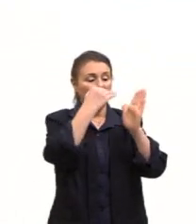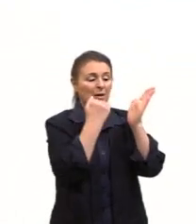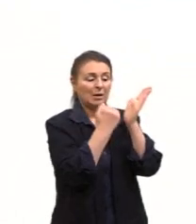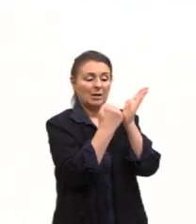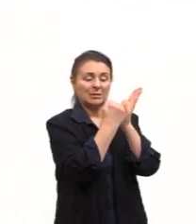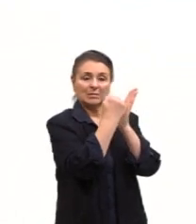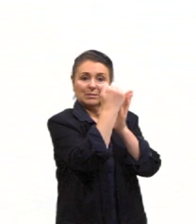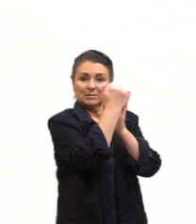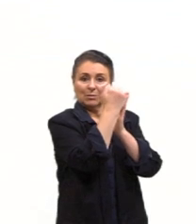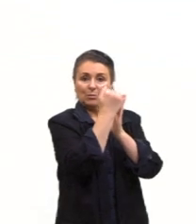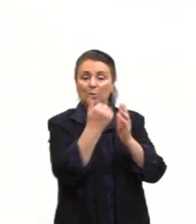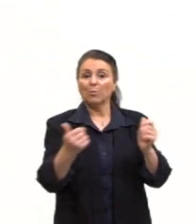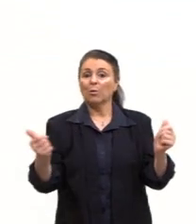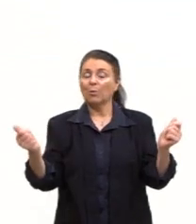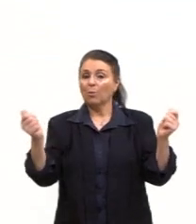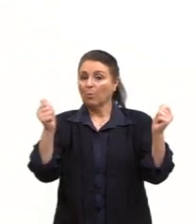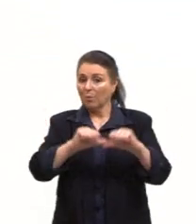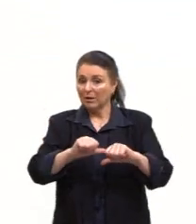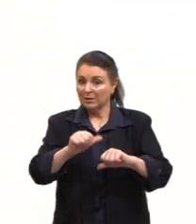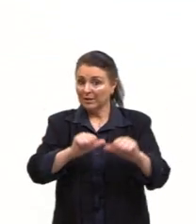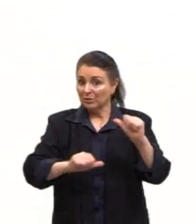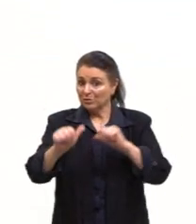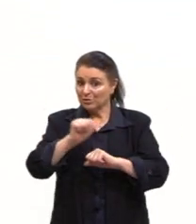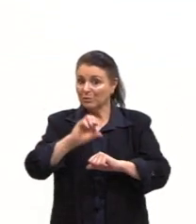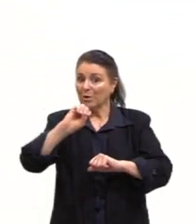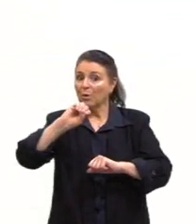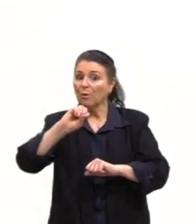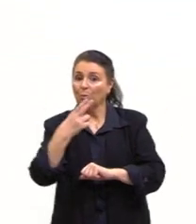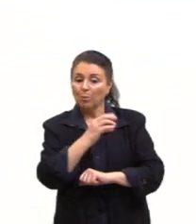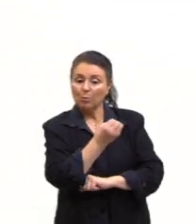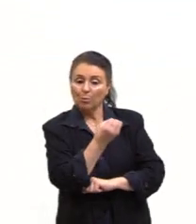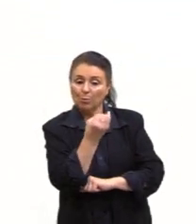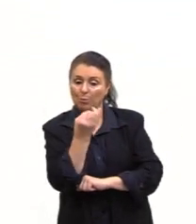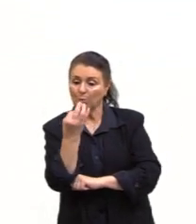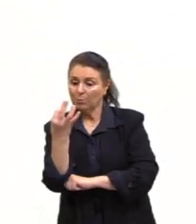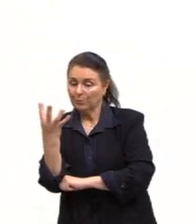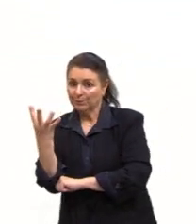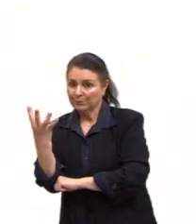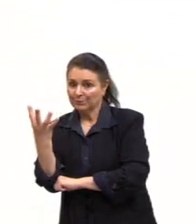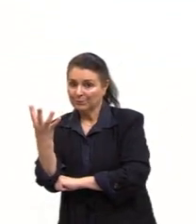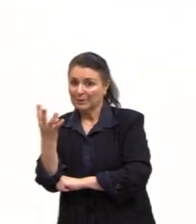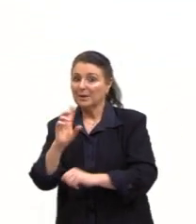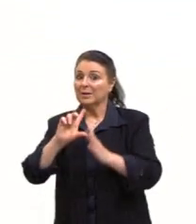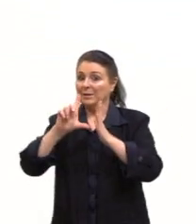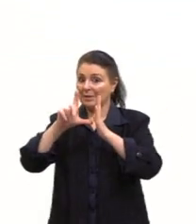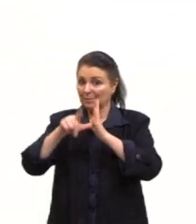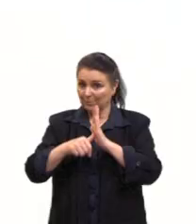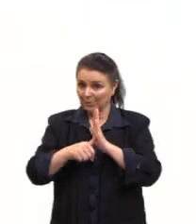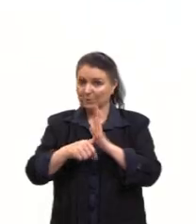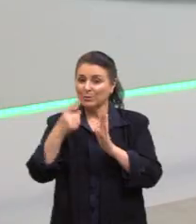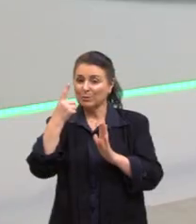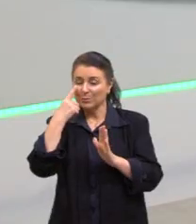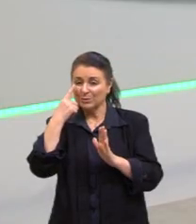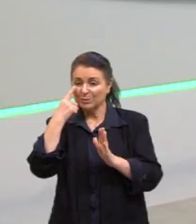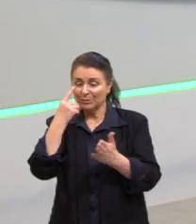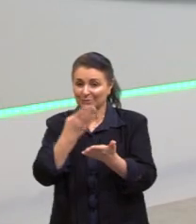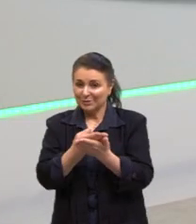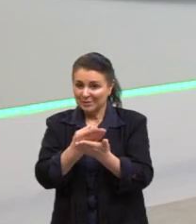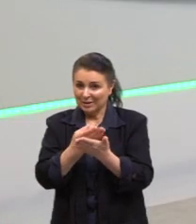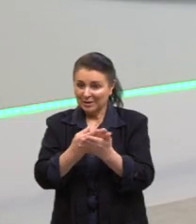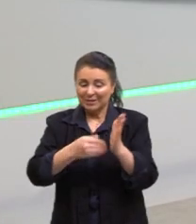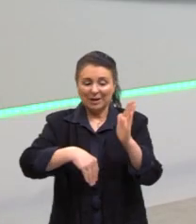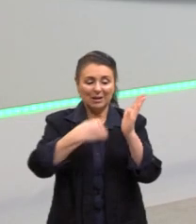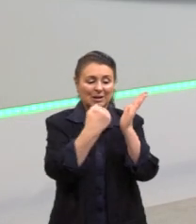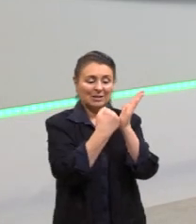qualitativa ou quantitativa. Nós vamos ver essa classificação, vamos ver o que que significa cada